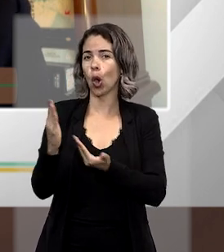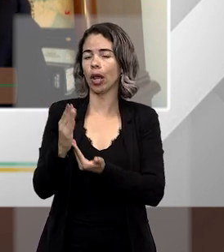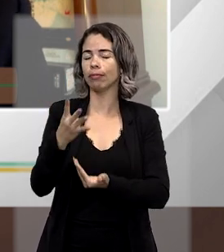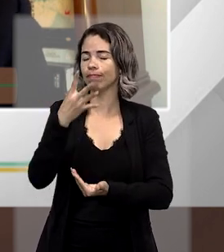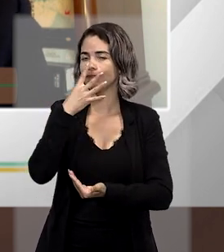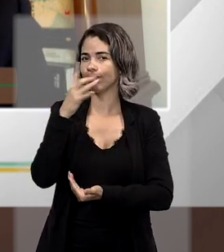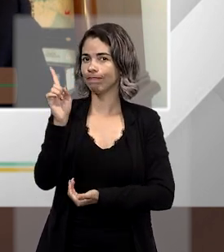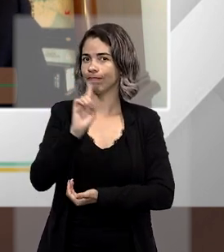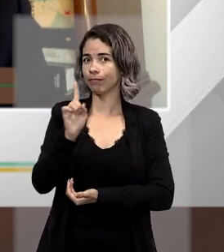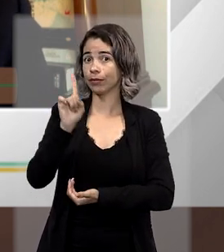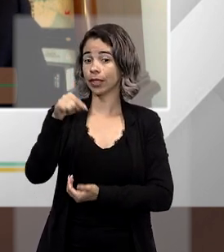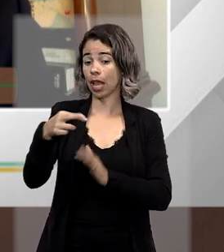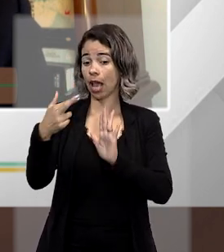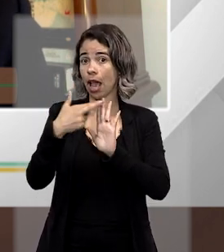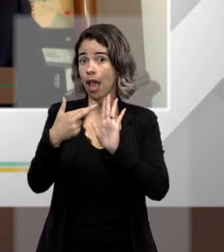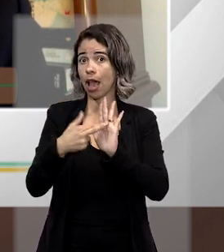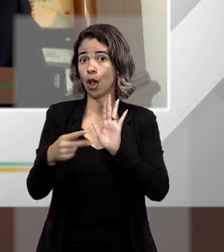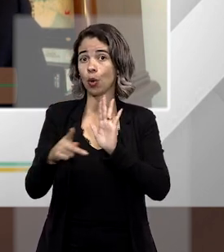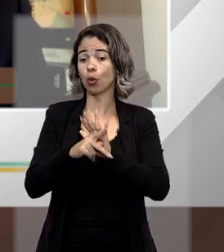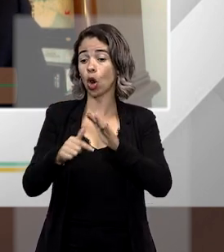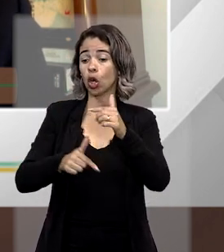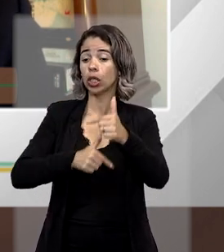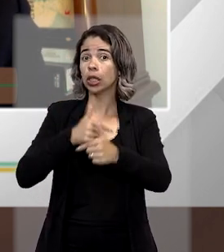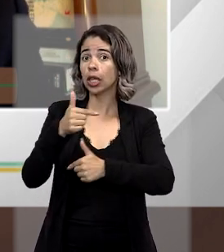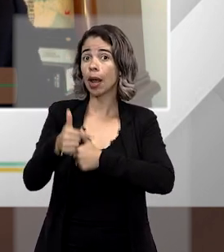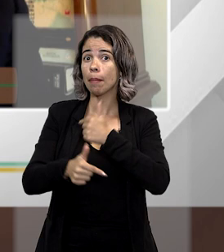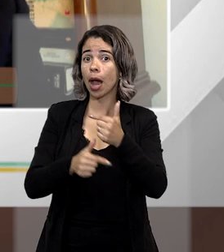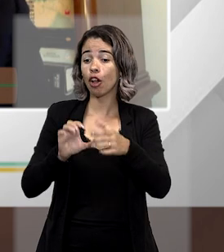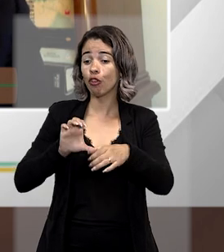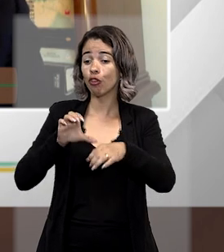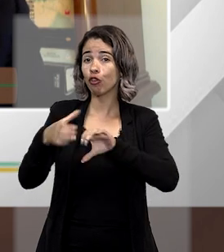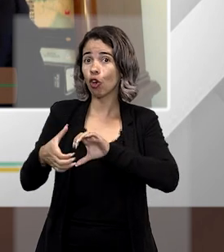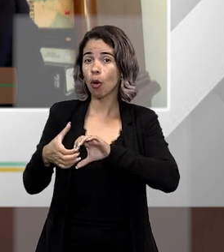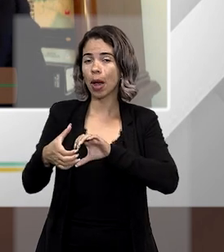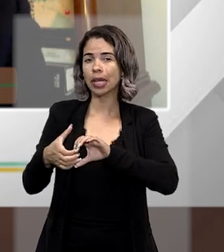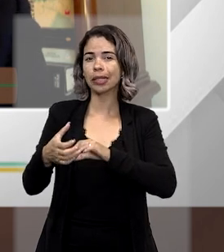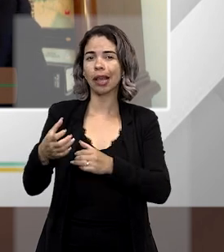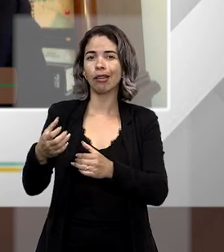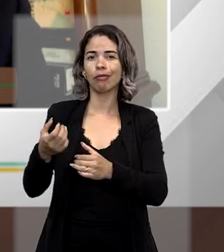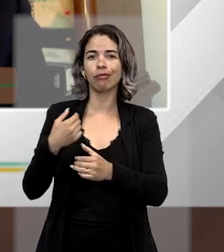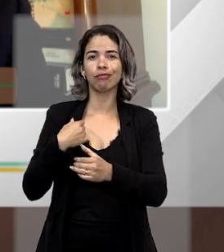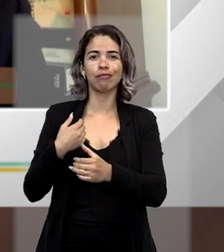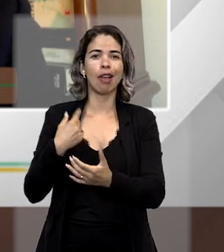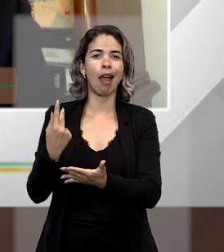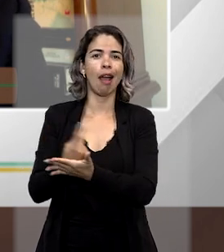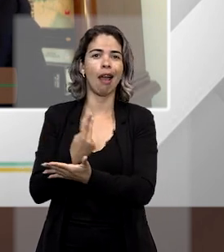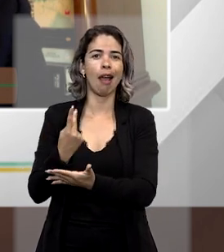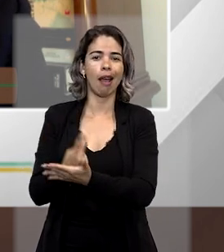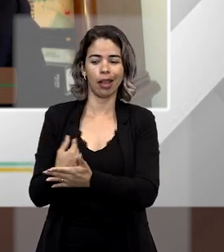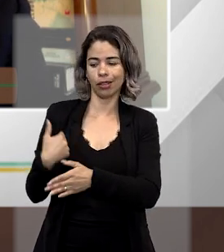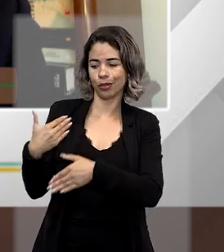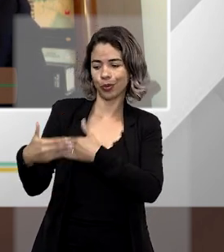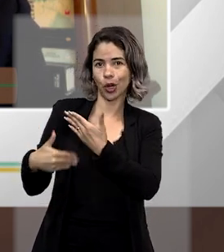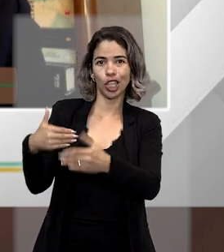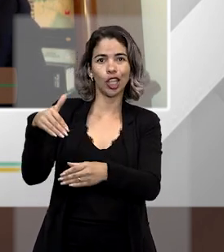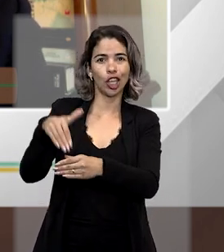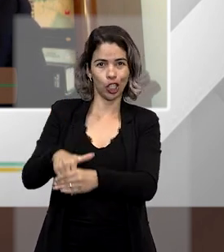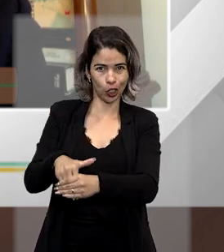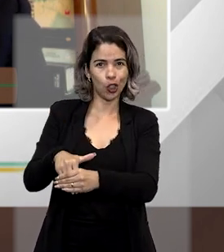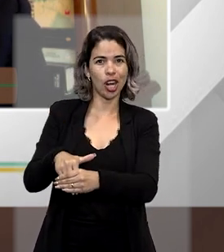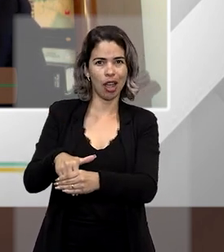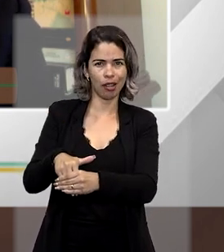regras que diziam respeito ao emprego de informações falsas durante o processo eleitoral, coisa que